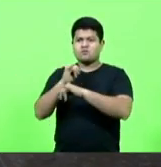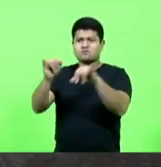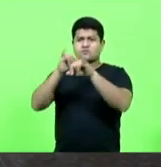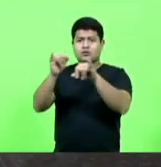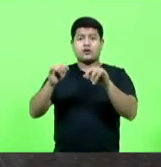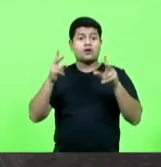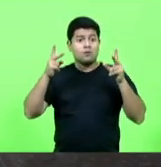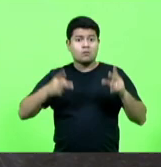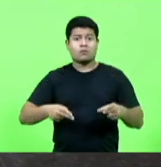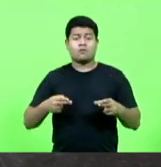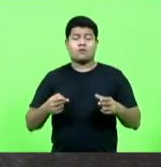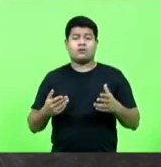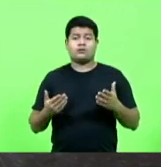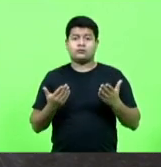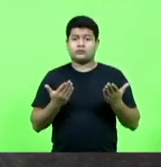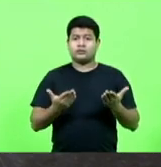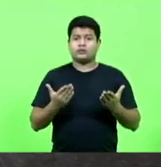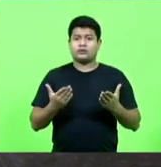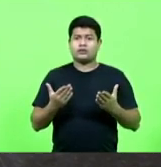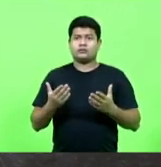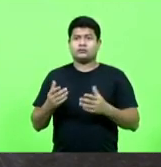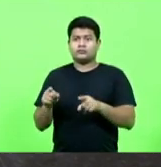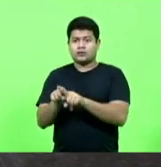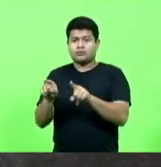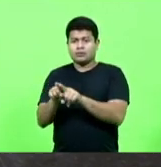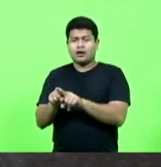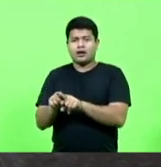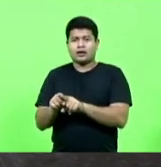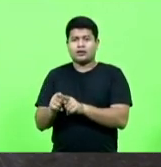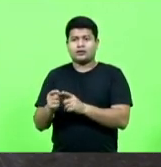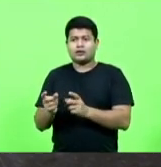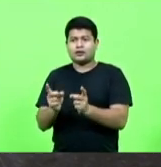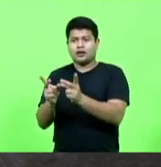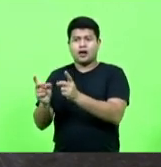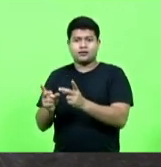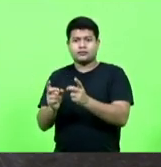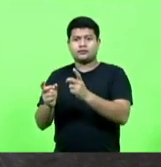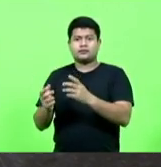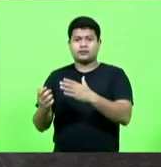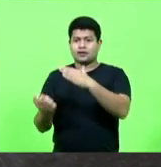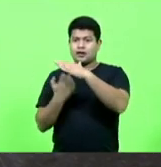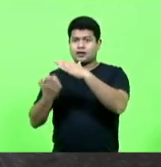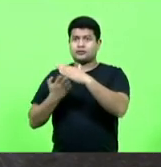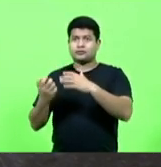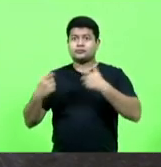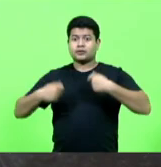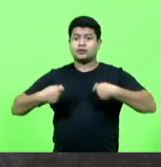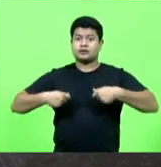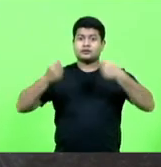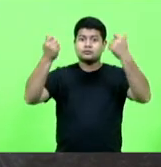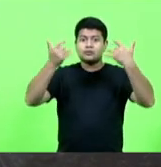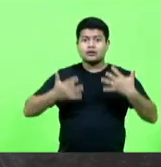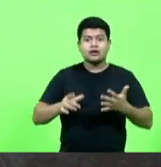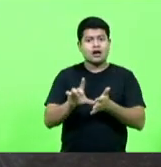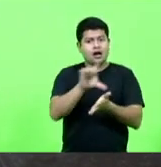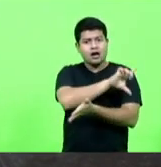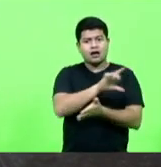da privatização do Porto de São Francisco. Para de falar coisas, explica primeiro de onde vai tirar o dinheiro.